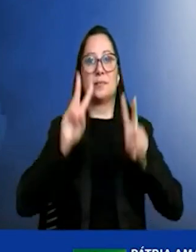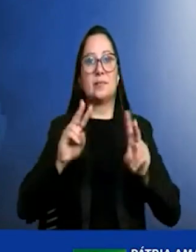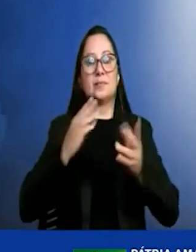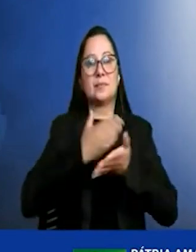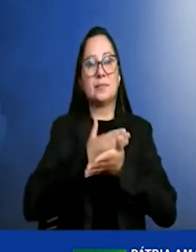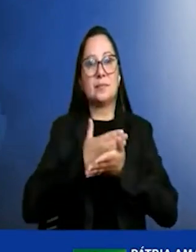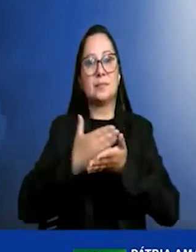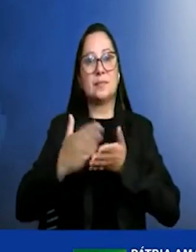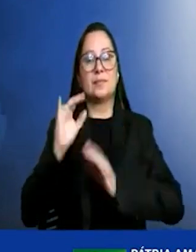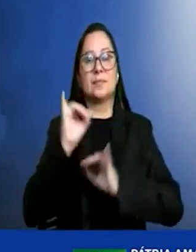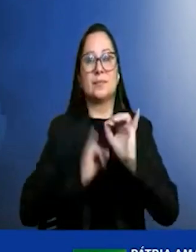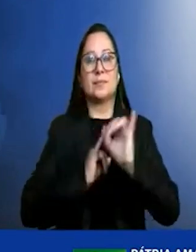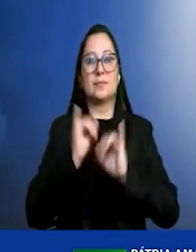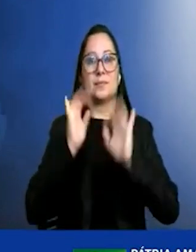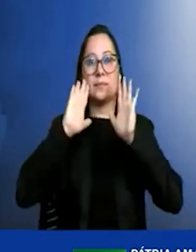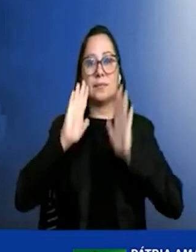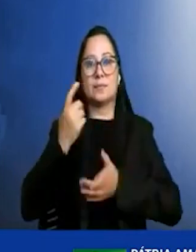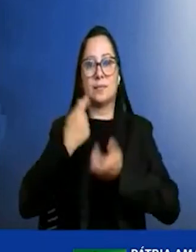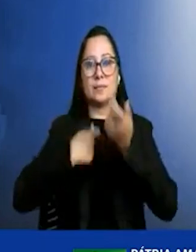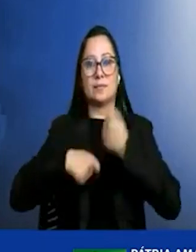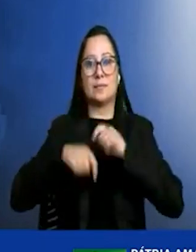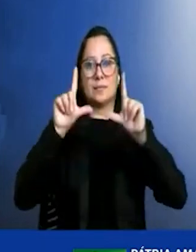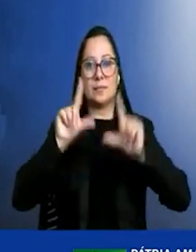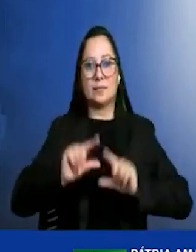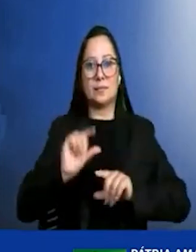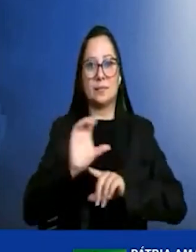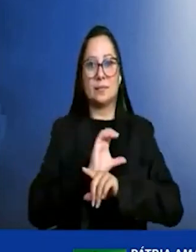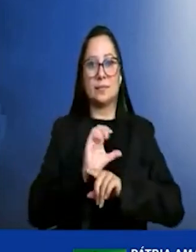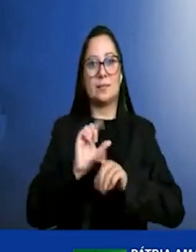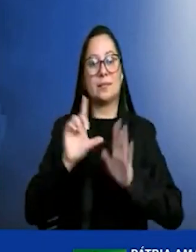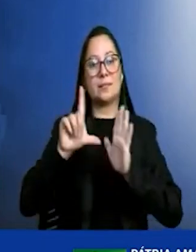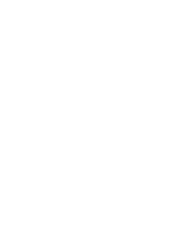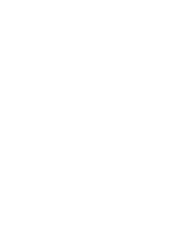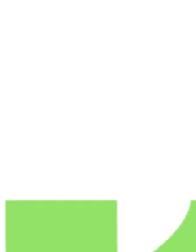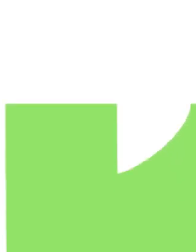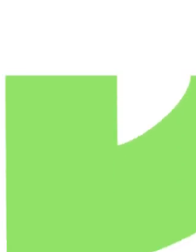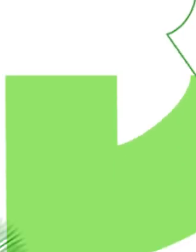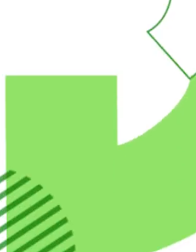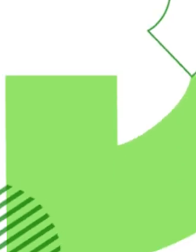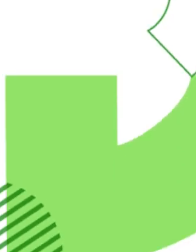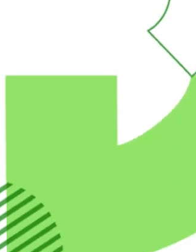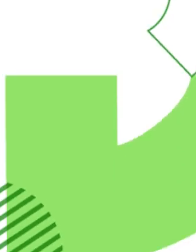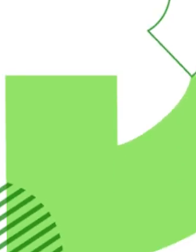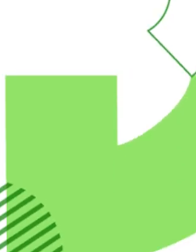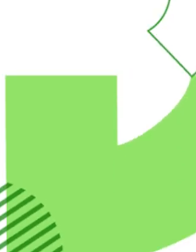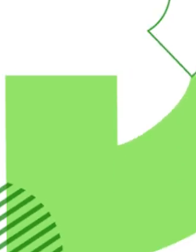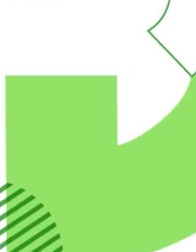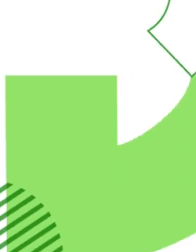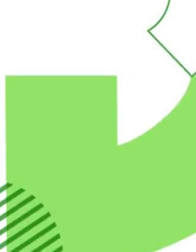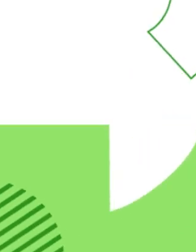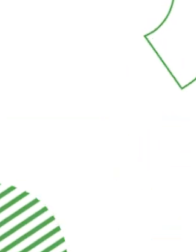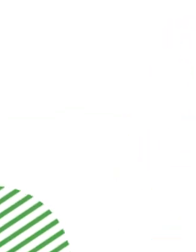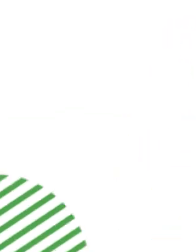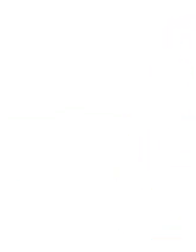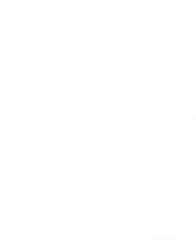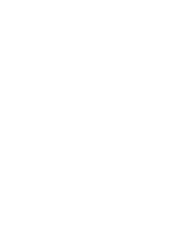indústria para uma economia de baixo carbono até mais das Música Legenda Adriana